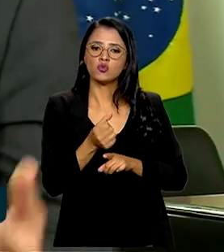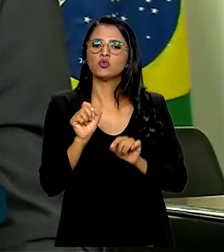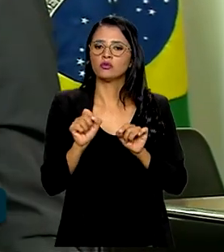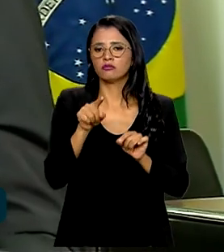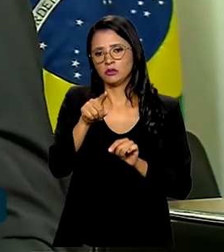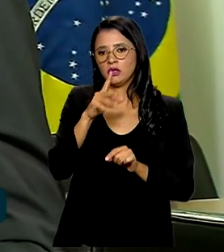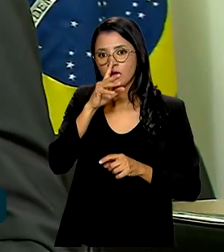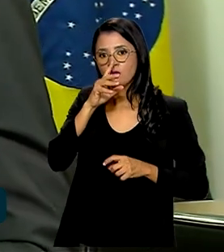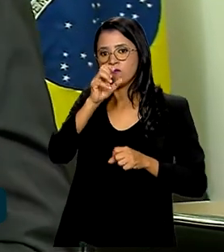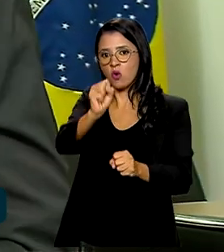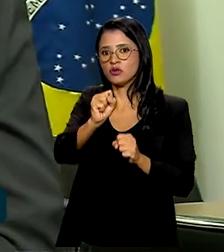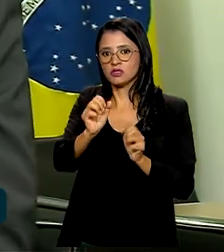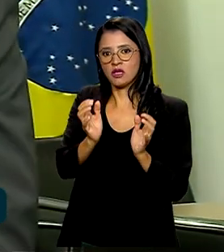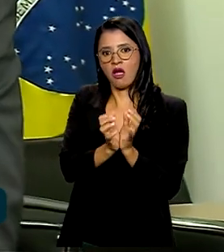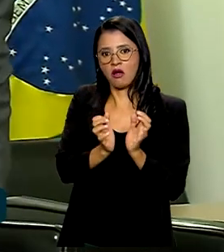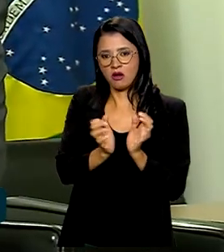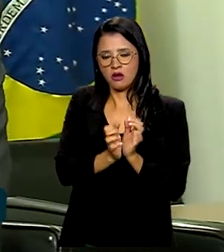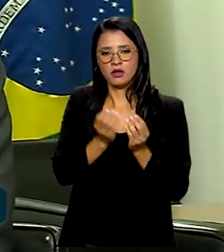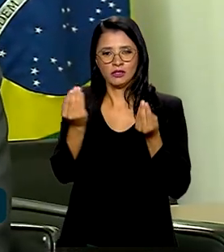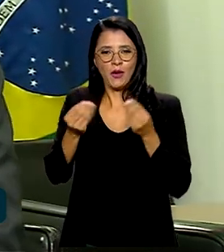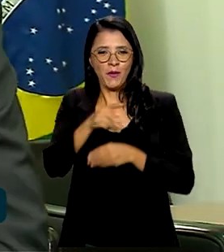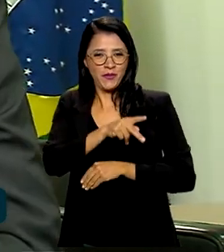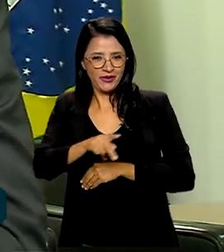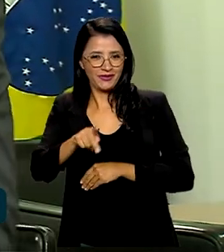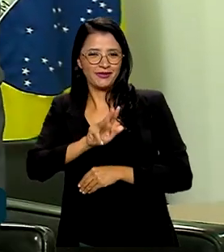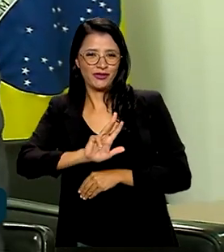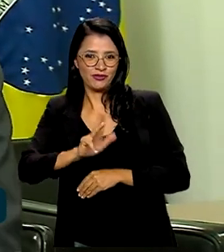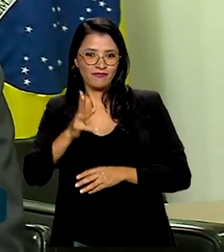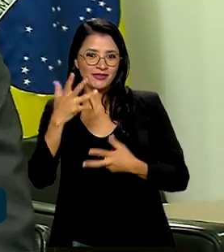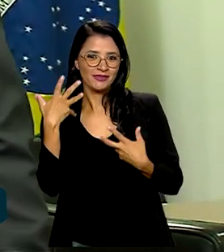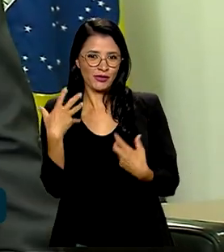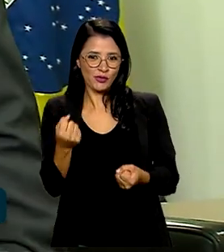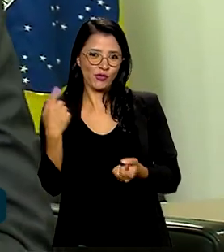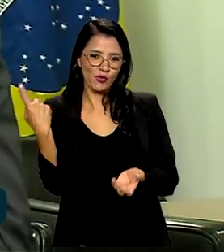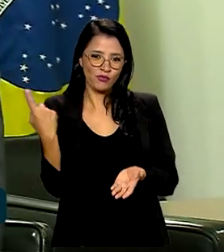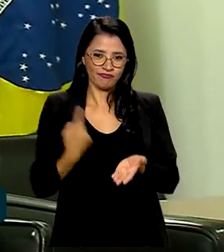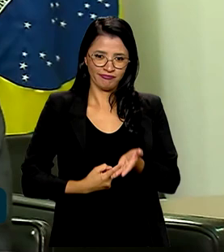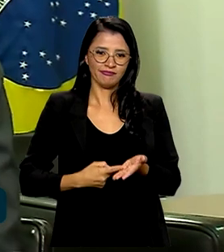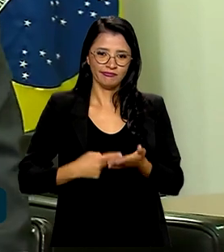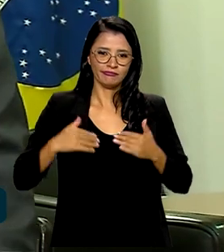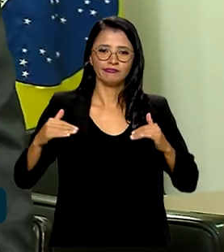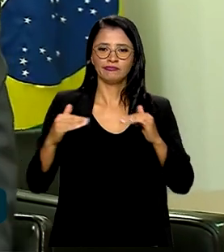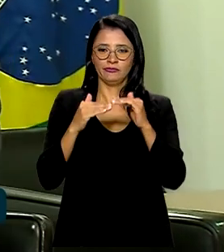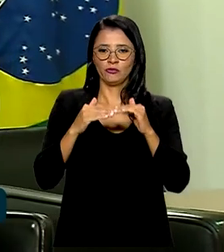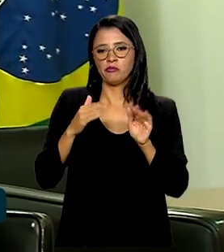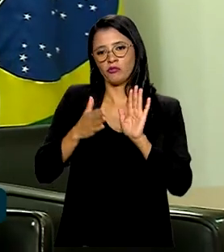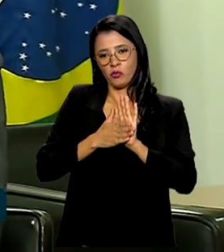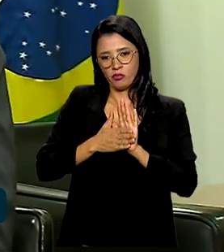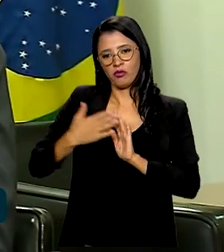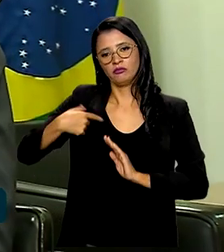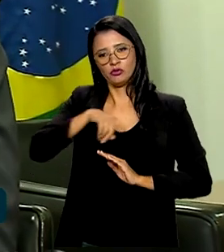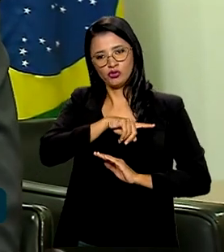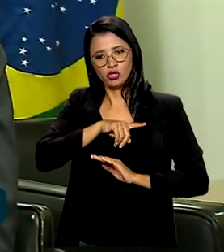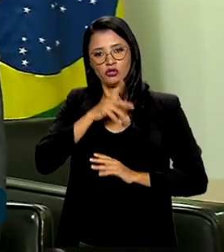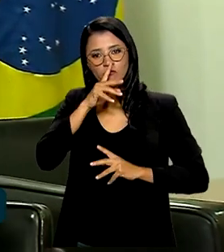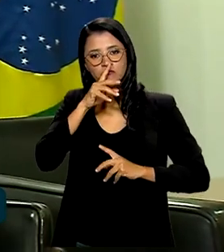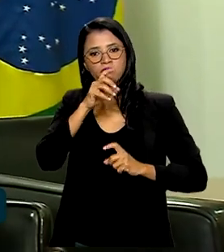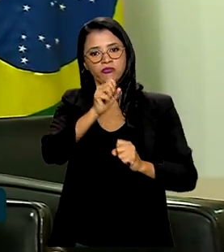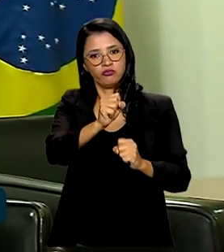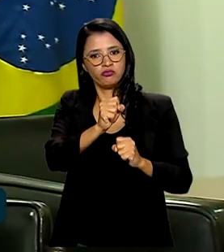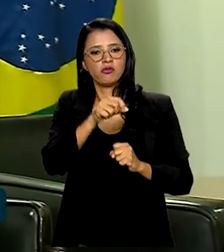quer reforçar ainda mais o time. Então o que o presidente Lula aceitou, concordou e está propondo fazer, a gente poder reforçar